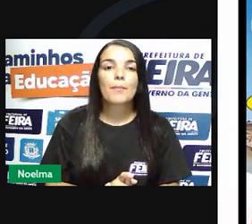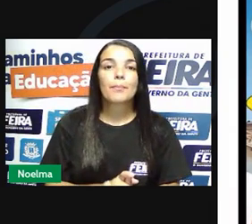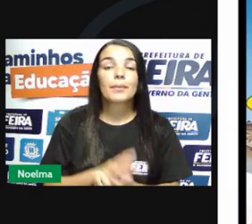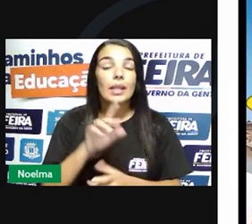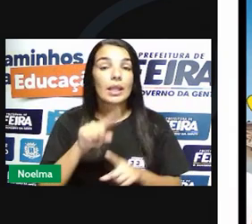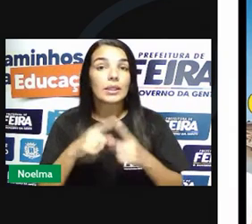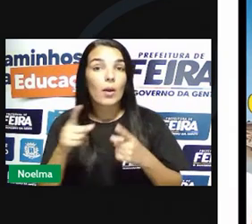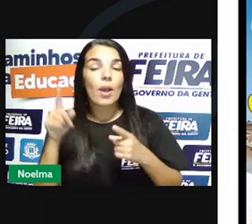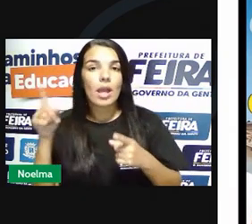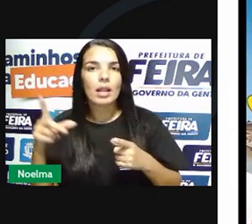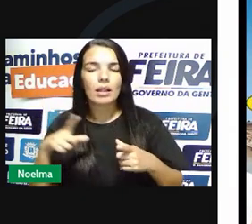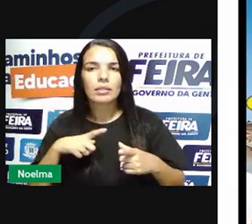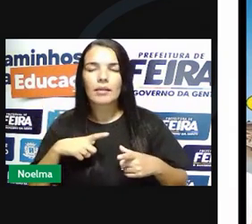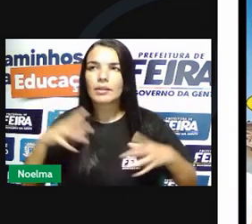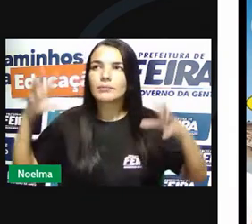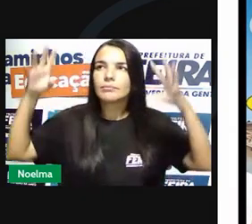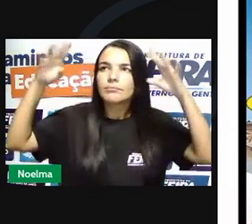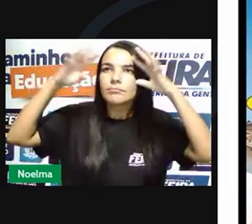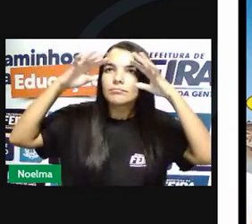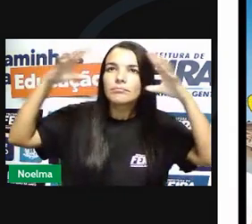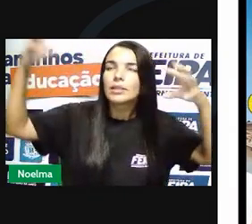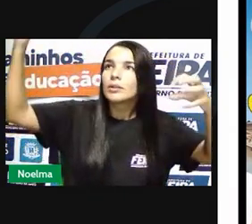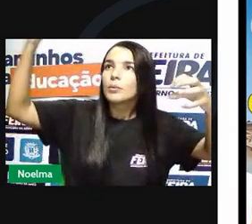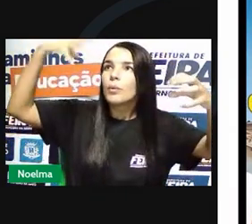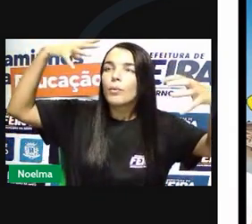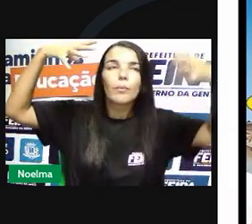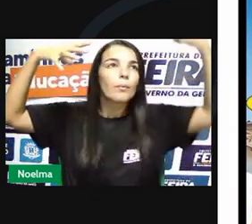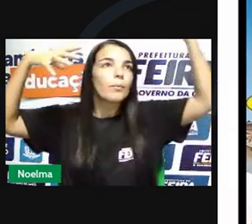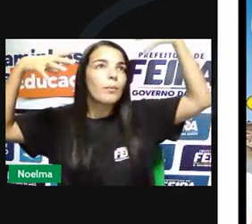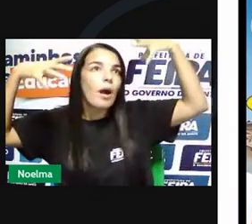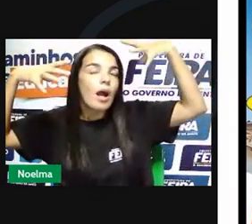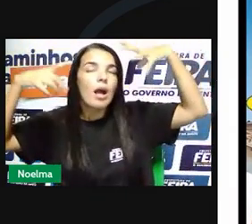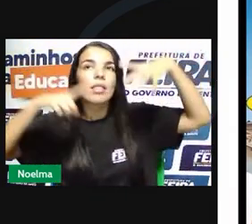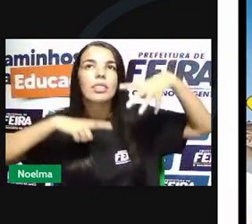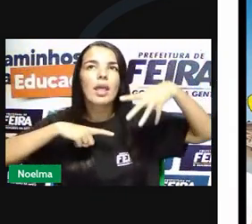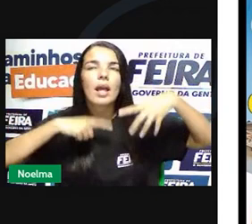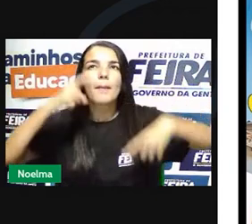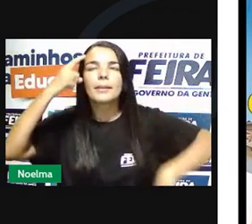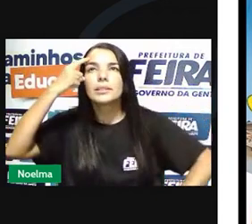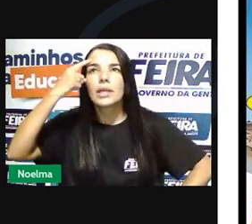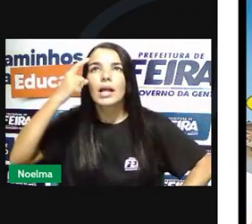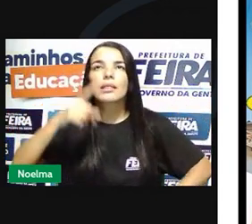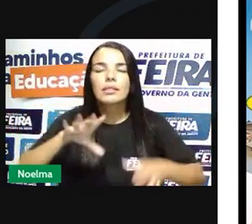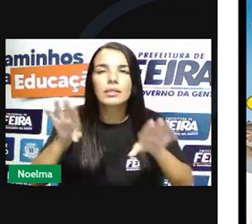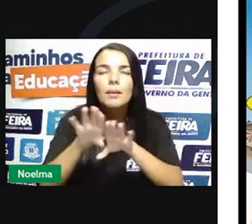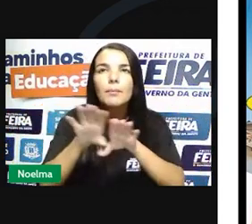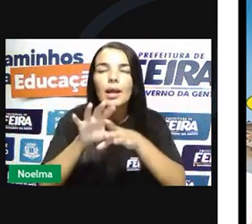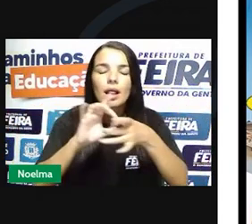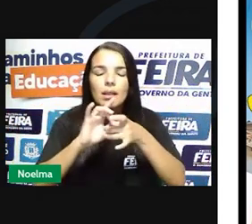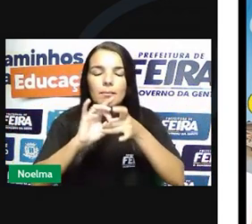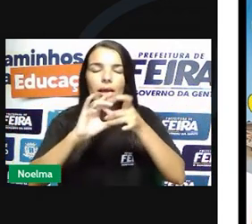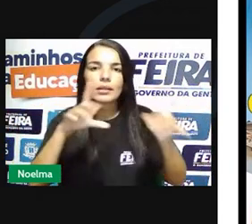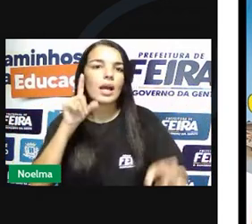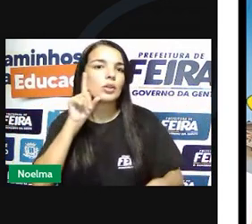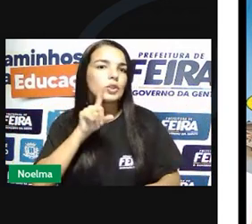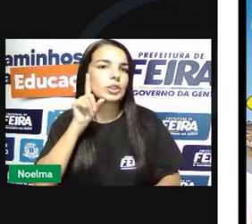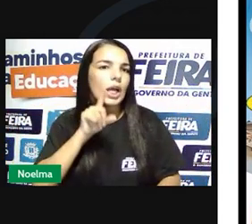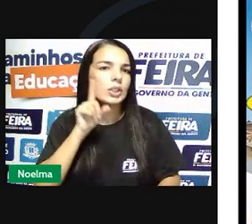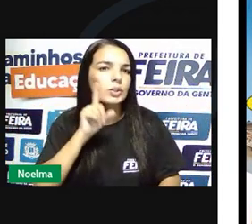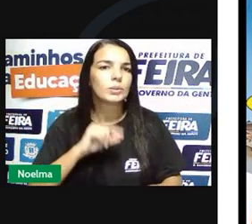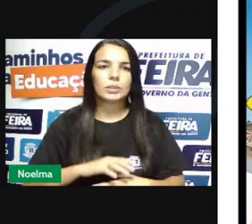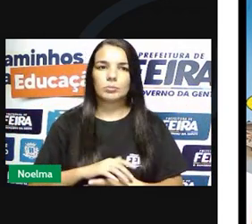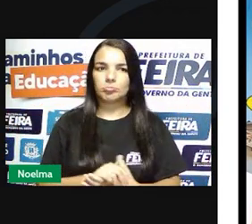se inspirou nas ideias de revolucionários iluministas e na independência dos Estados Unidos